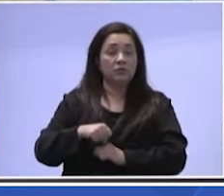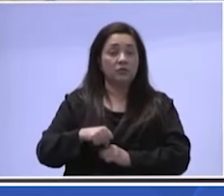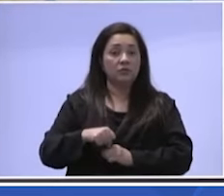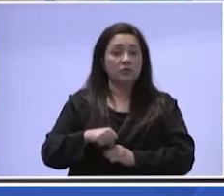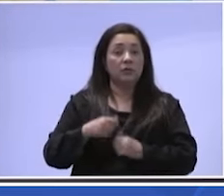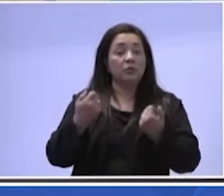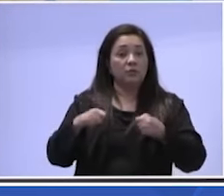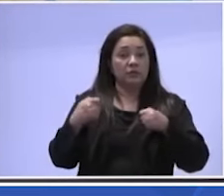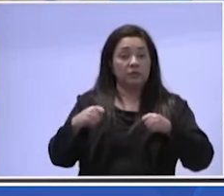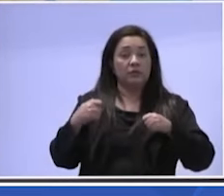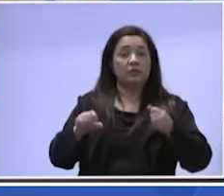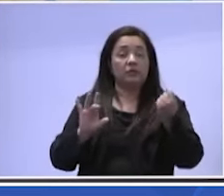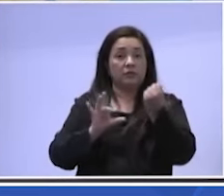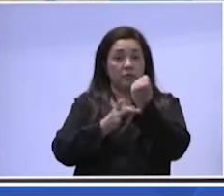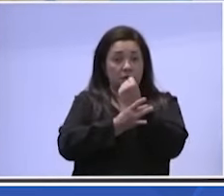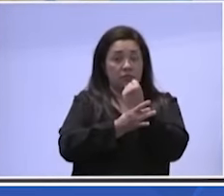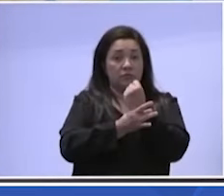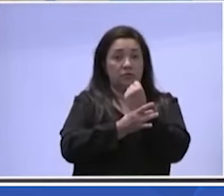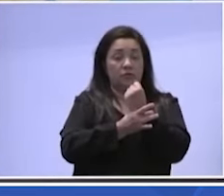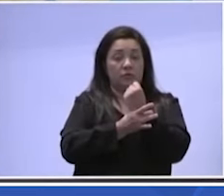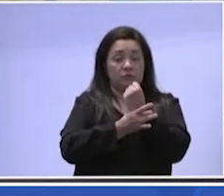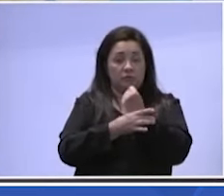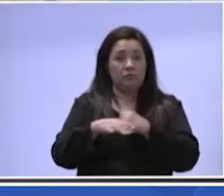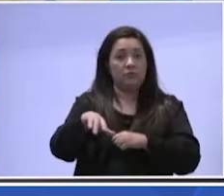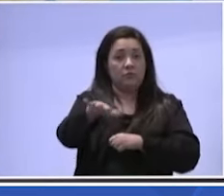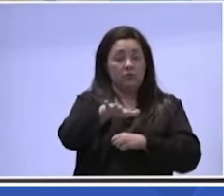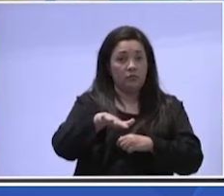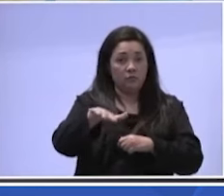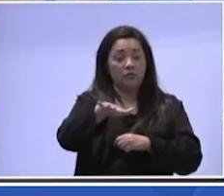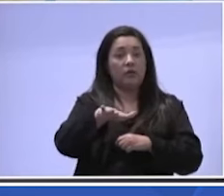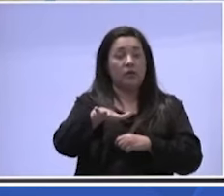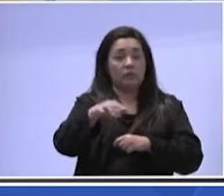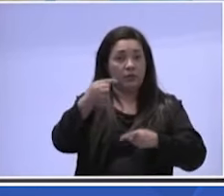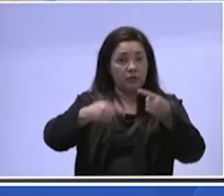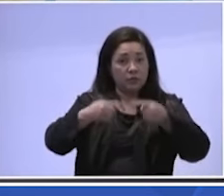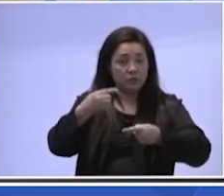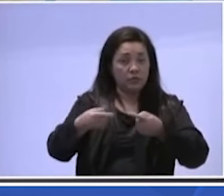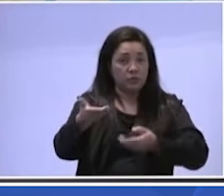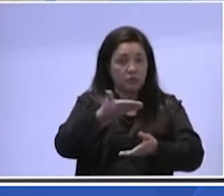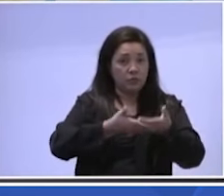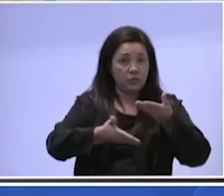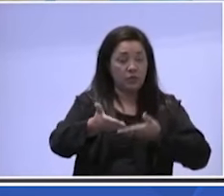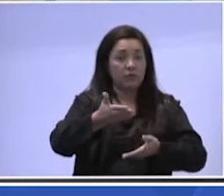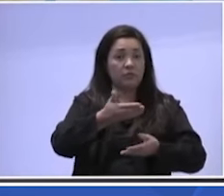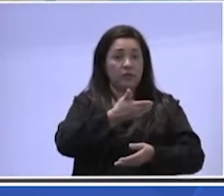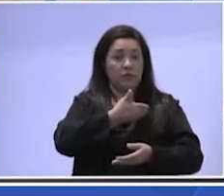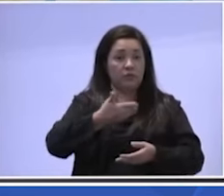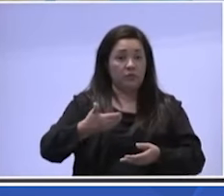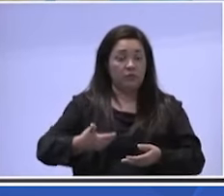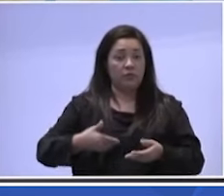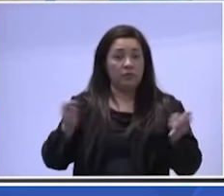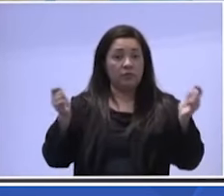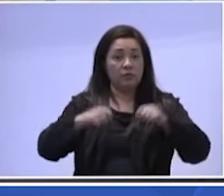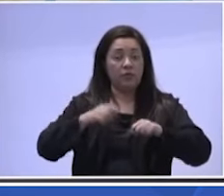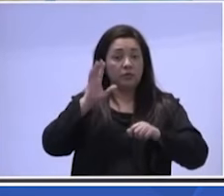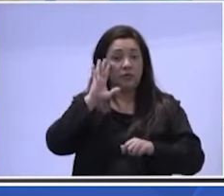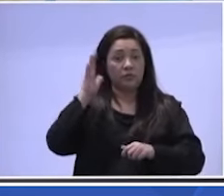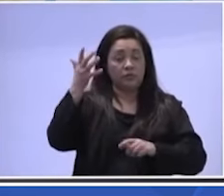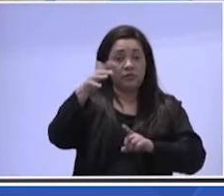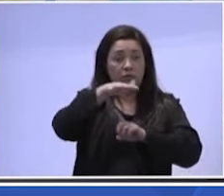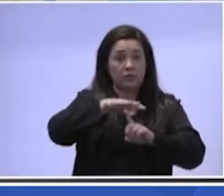tiver garantias de que haverá estado de defesa e estado de emergência. E claro,